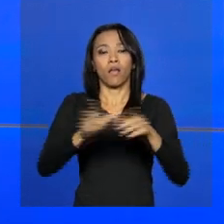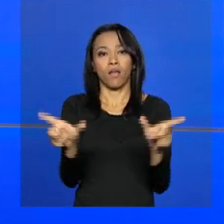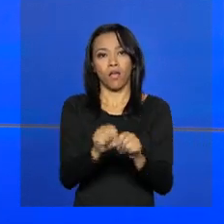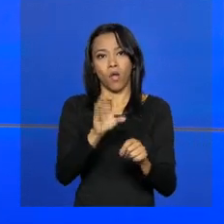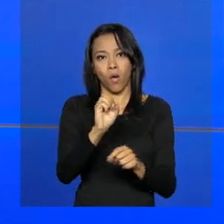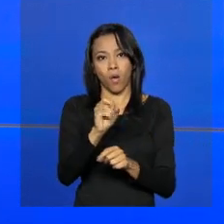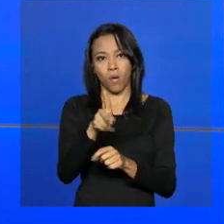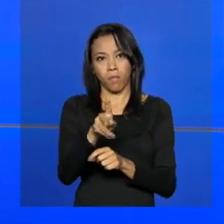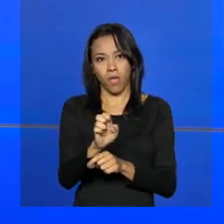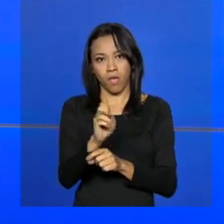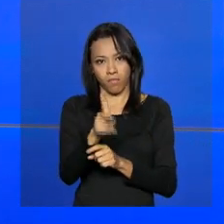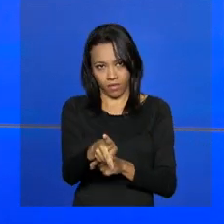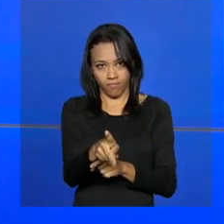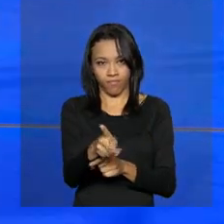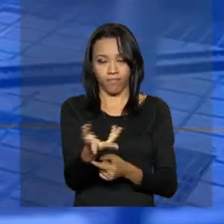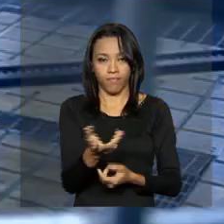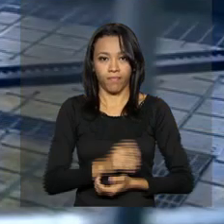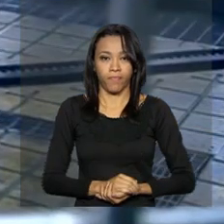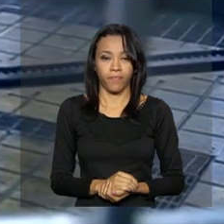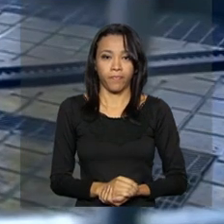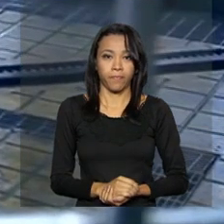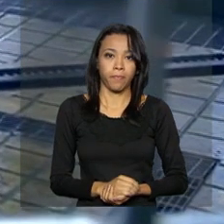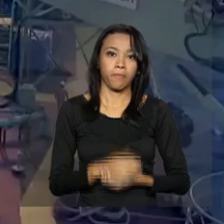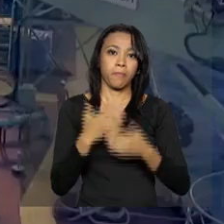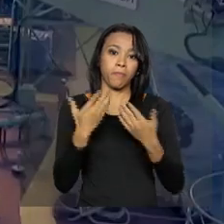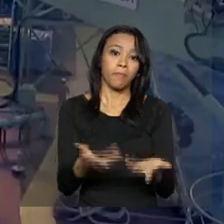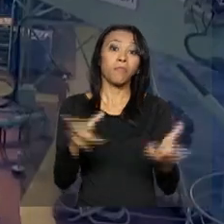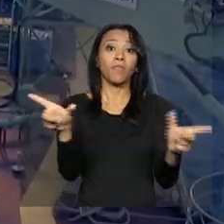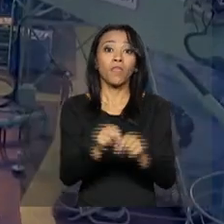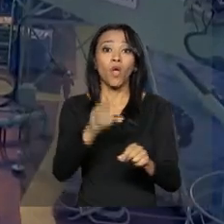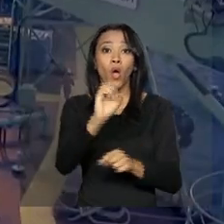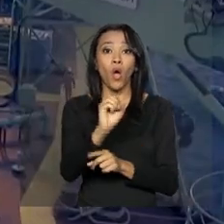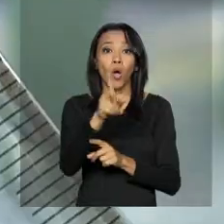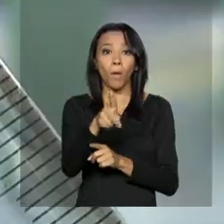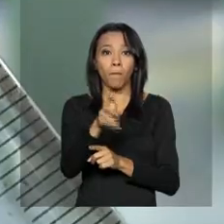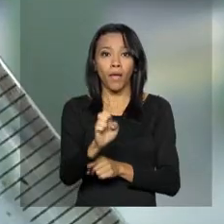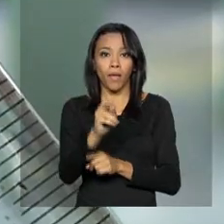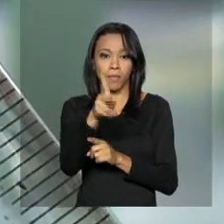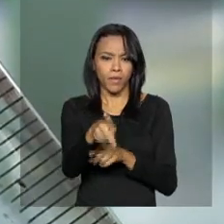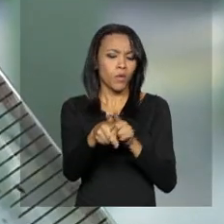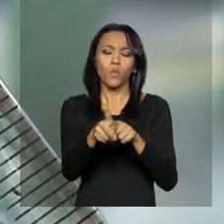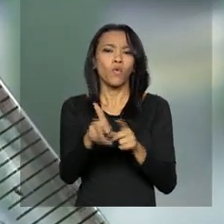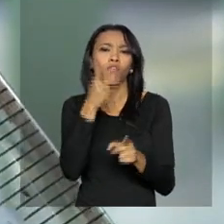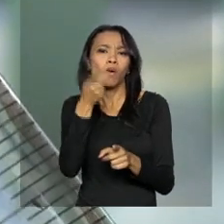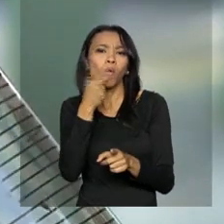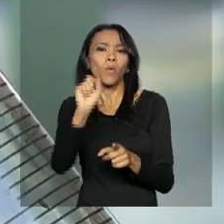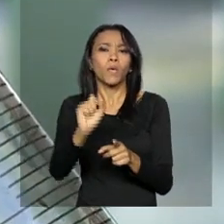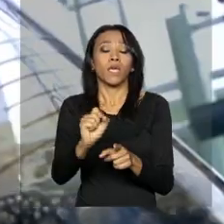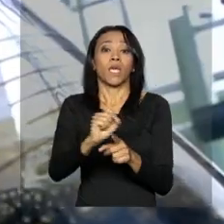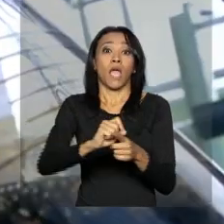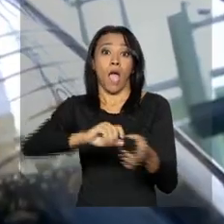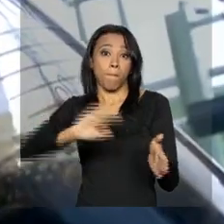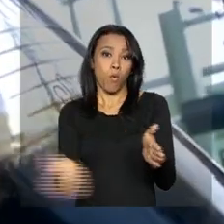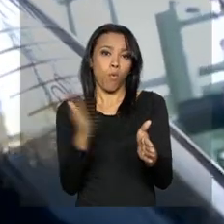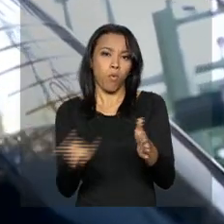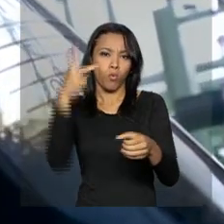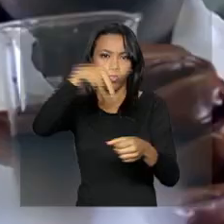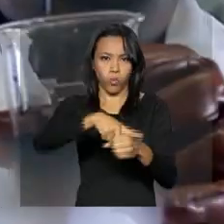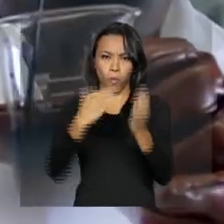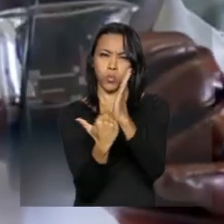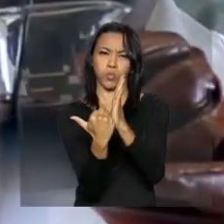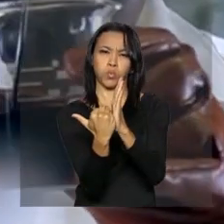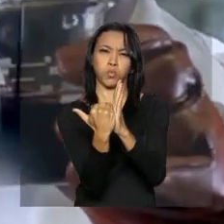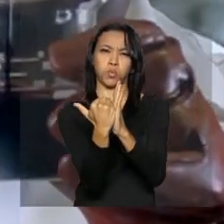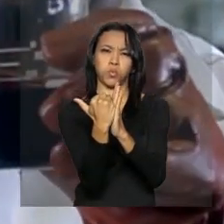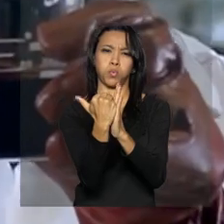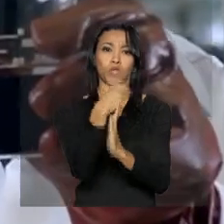Exportadores de Petróleo. A OPEP prevê que a produção média de petróleo no Brasil em 2016 vai